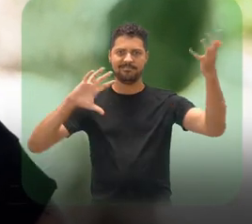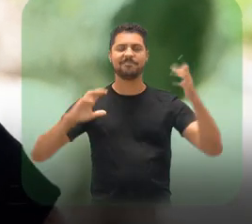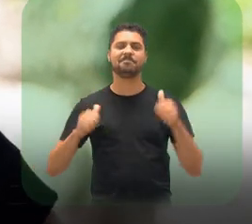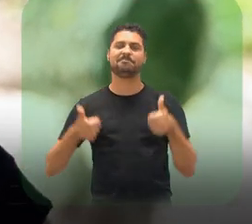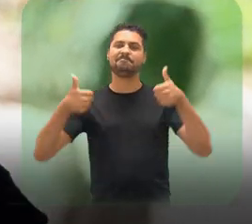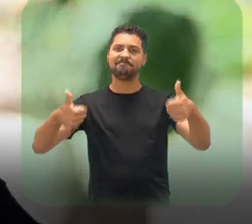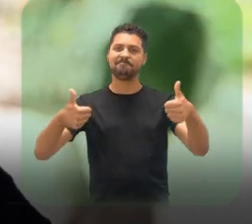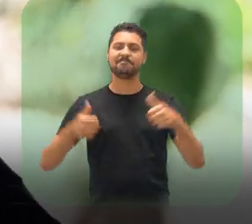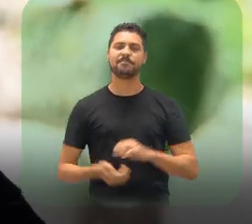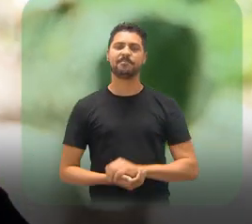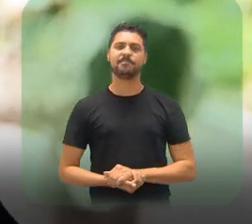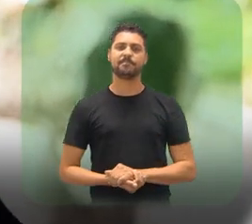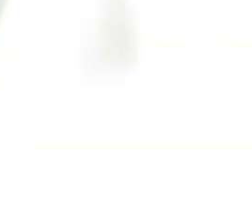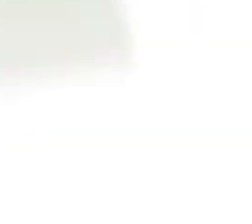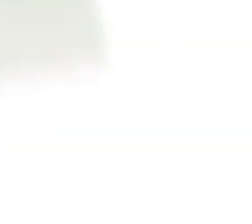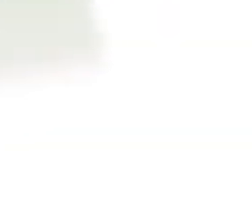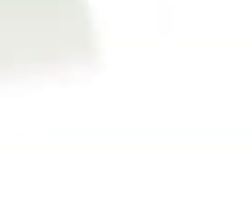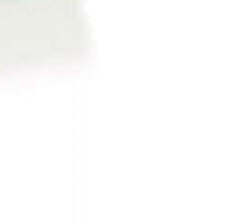transformadora dessa sociedade.